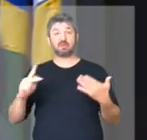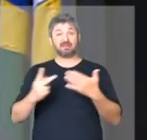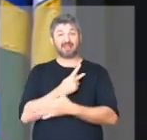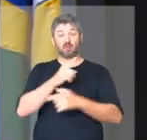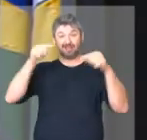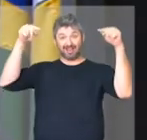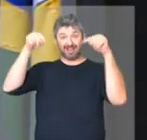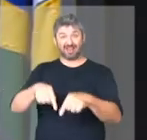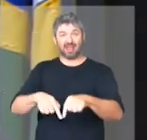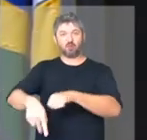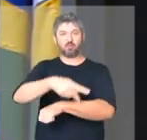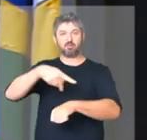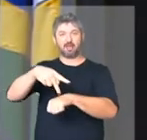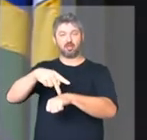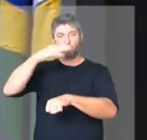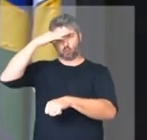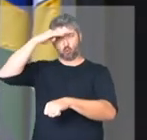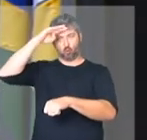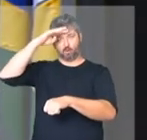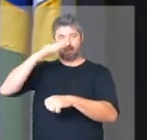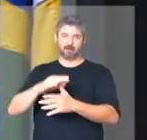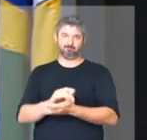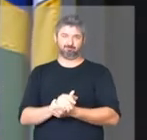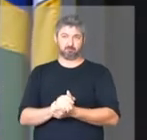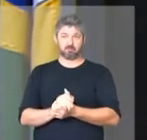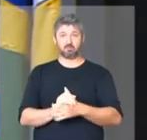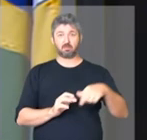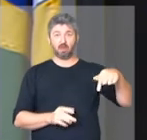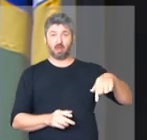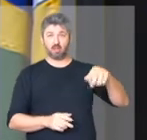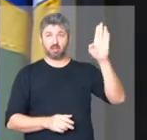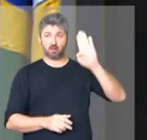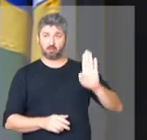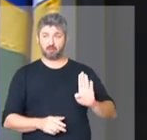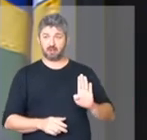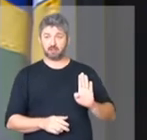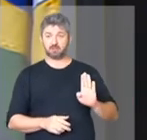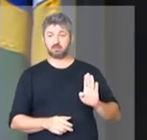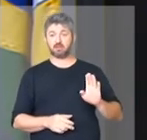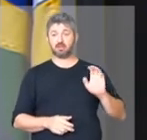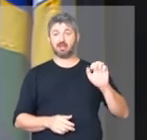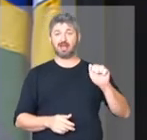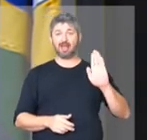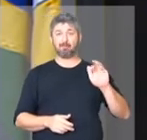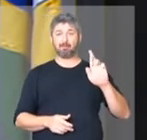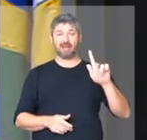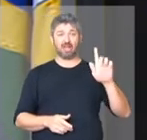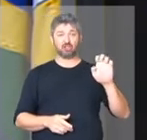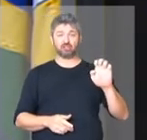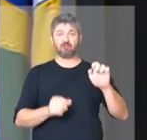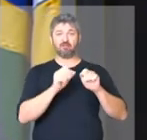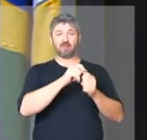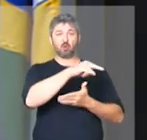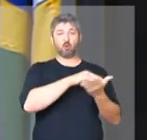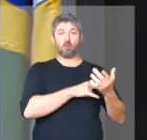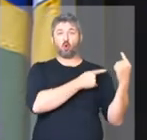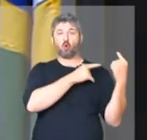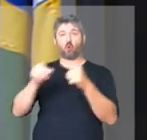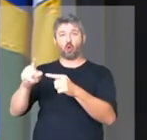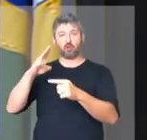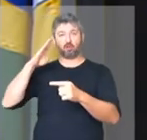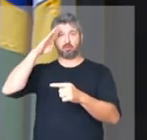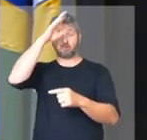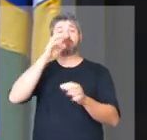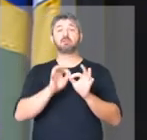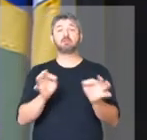em Cuba. E aqui no Brasil, a Abraje faz nota contra o presidente Bolsonaro simplesmente